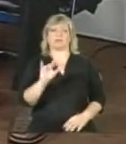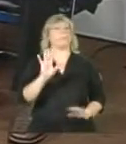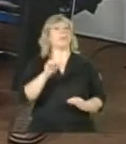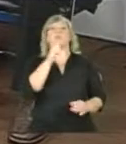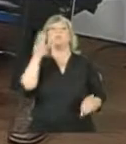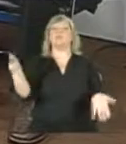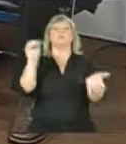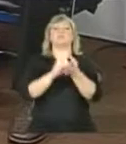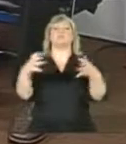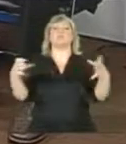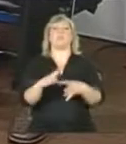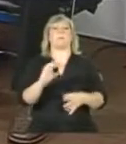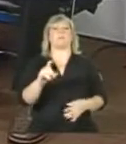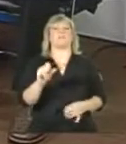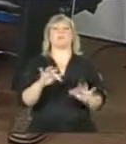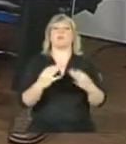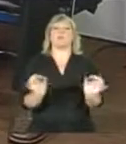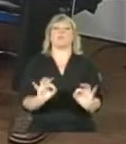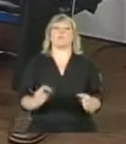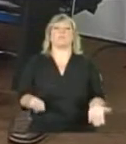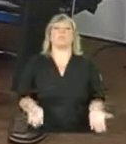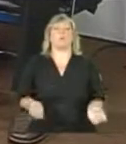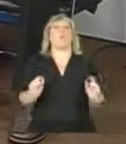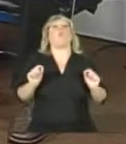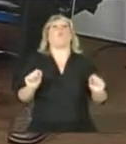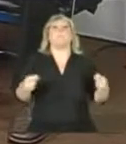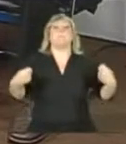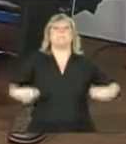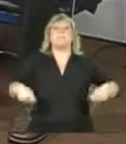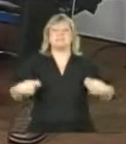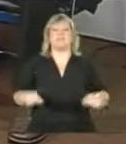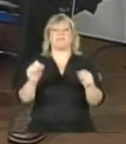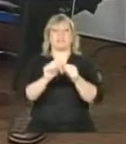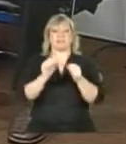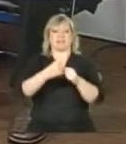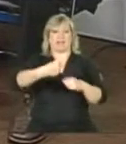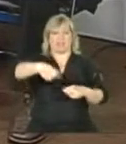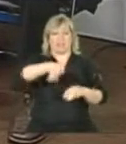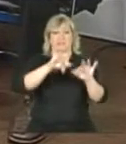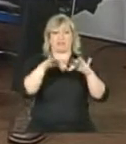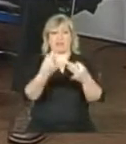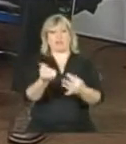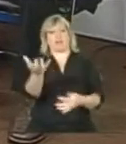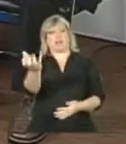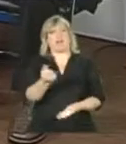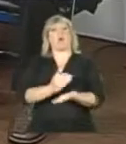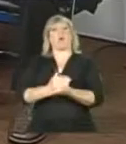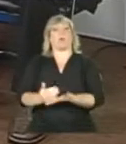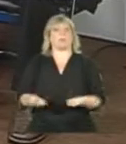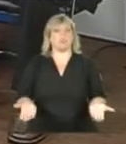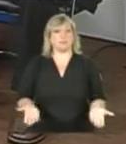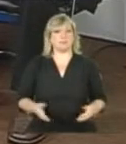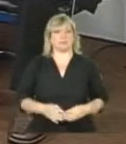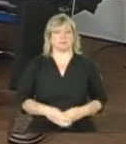ainda no Bolsa Família. O que deve ser feito para que essas famílias venham a receber o benefício?